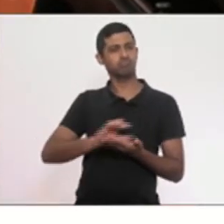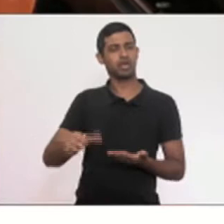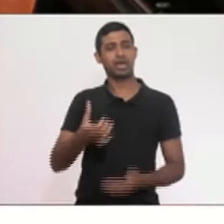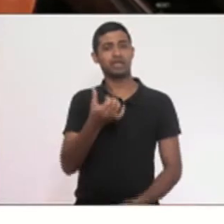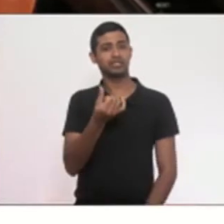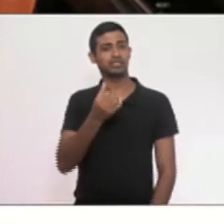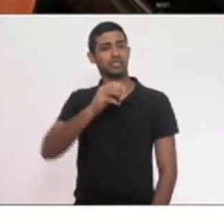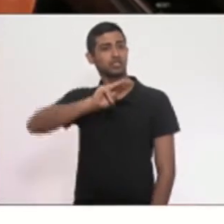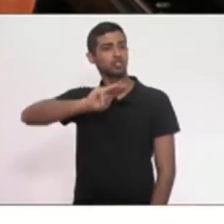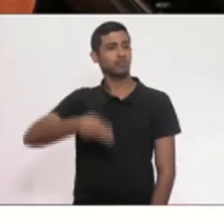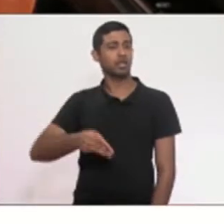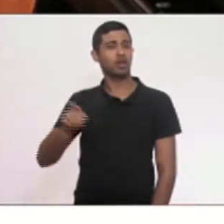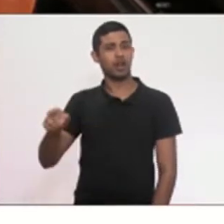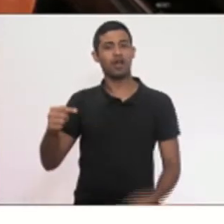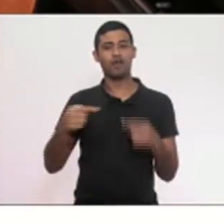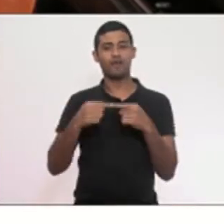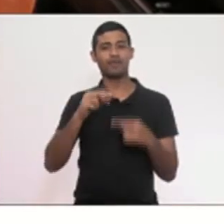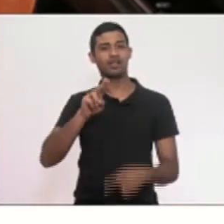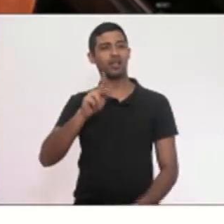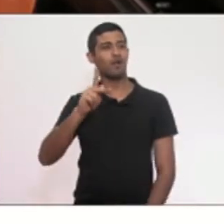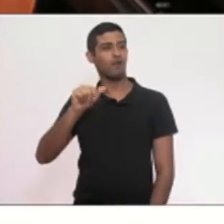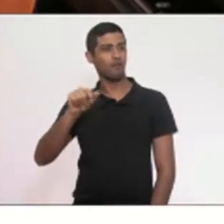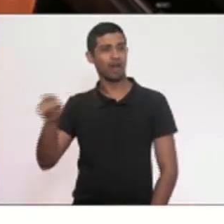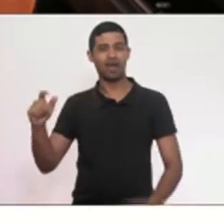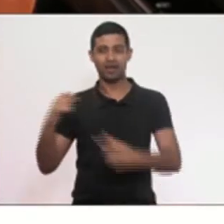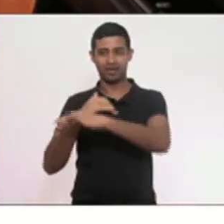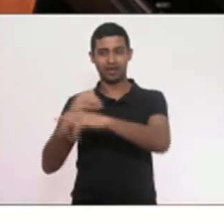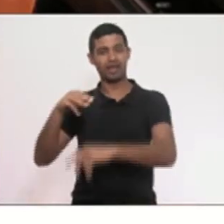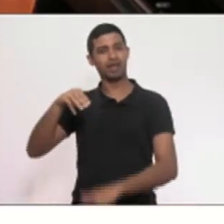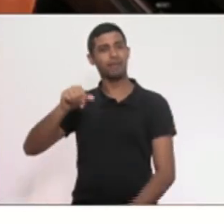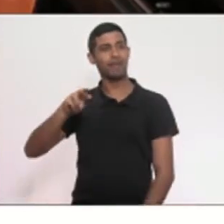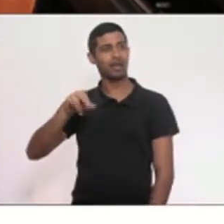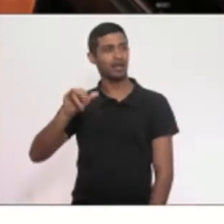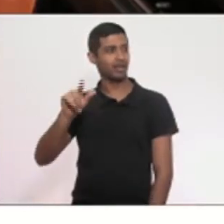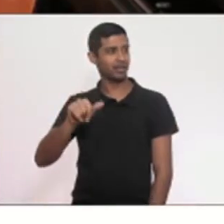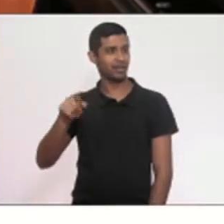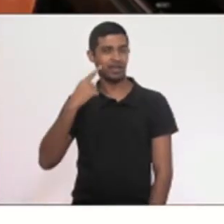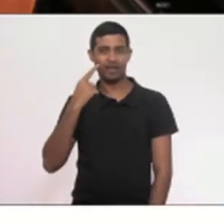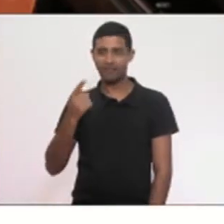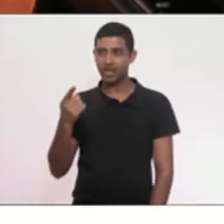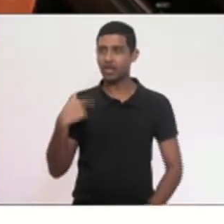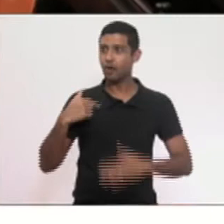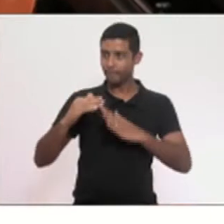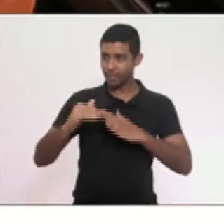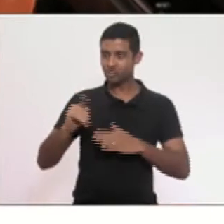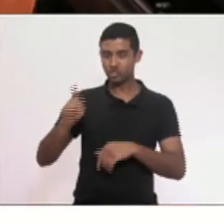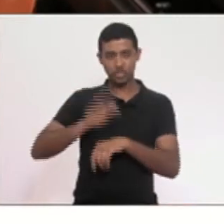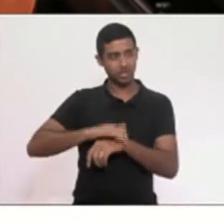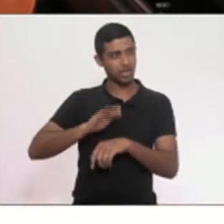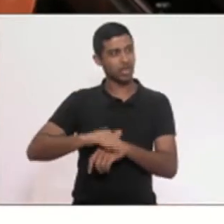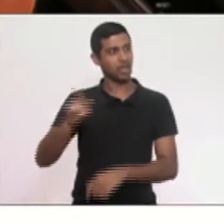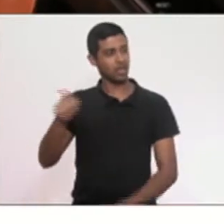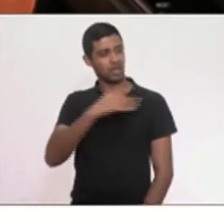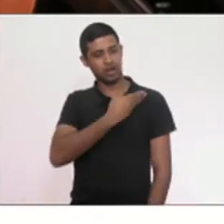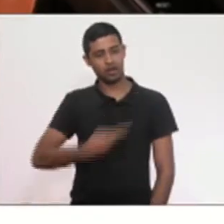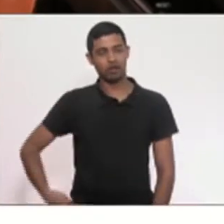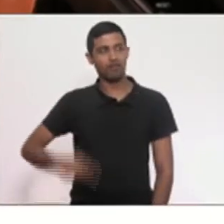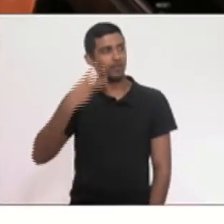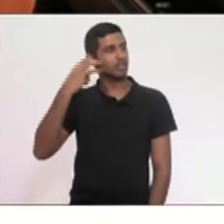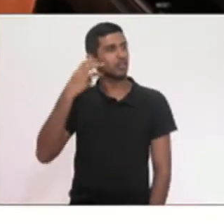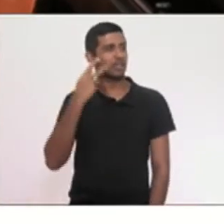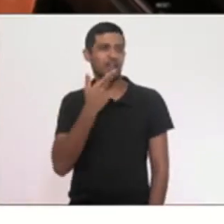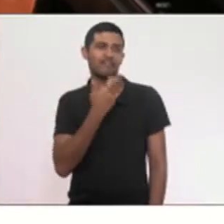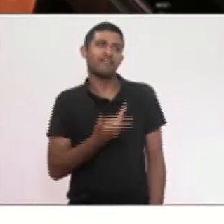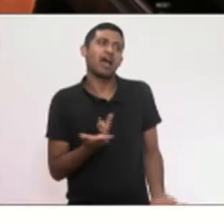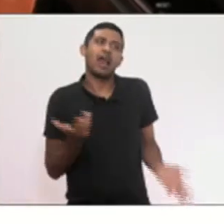milhões da UPA, que é municipalizada, que eu pedi ao governador para estadualizar, porque eles usam a UPA como cabide de